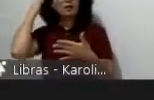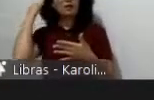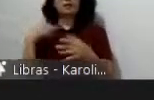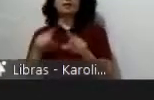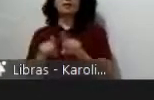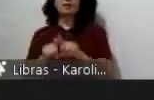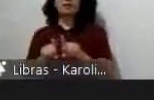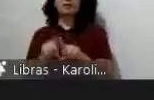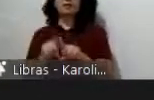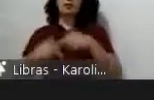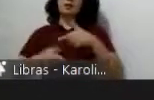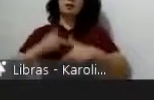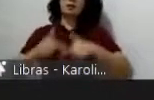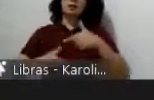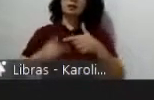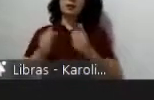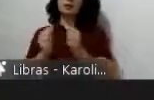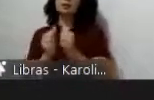perspectiva mexicana